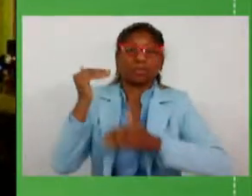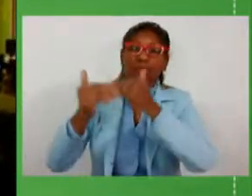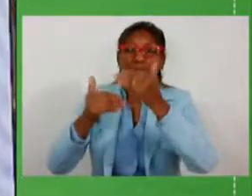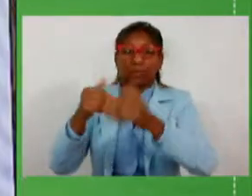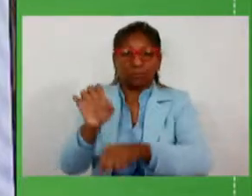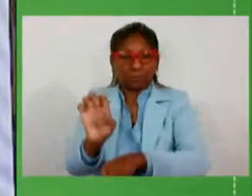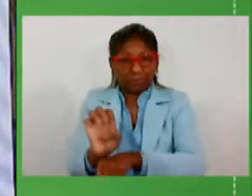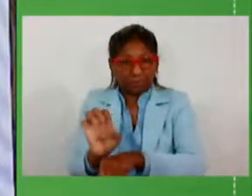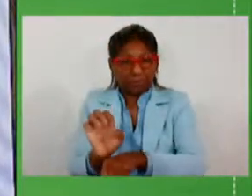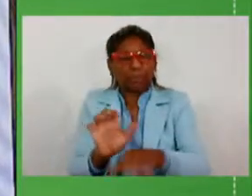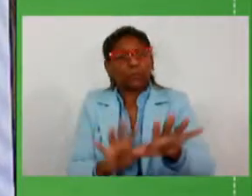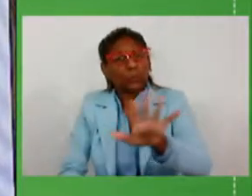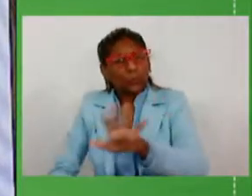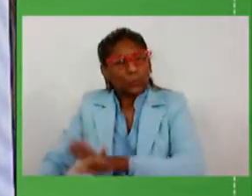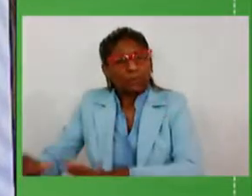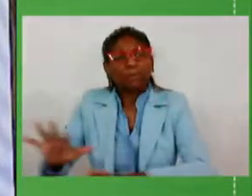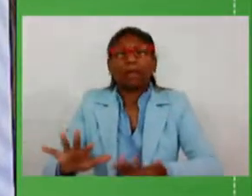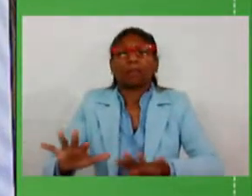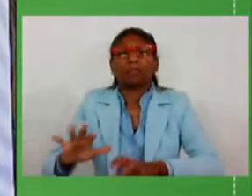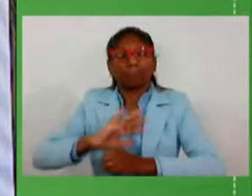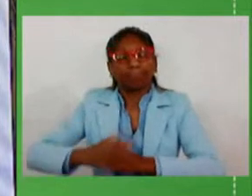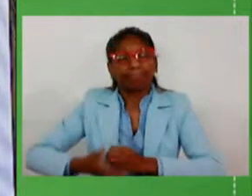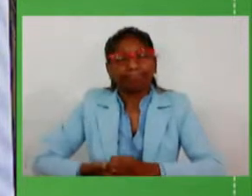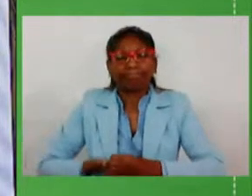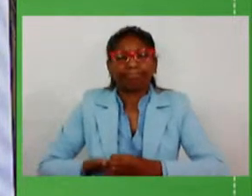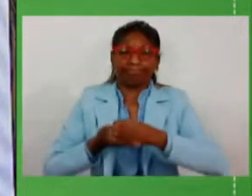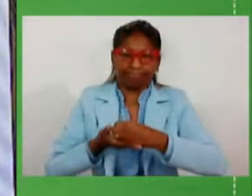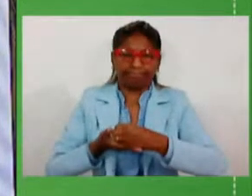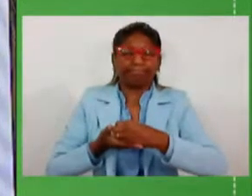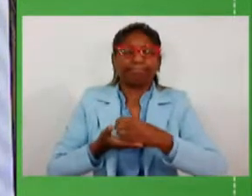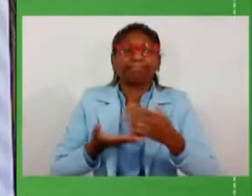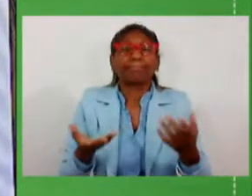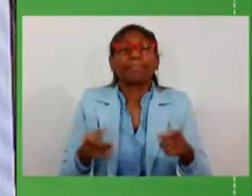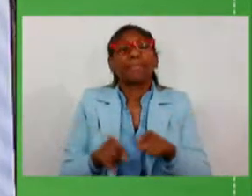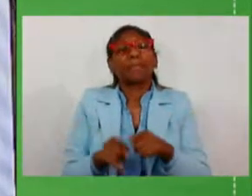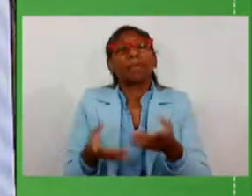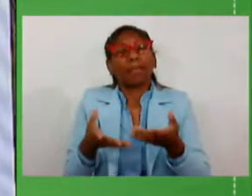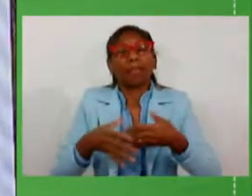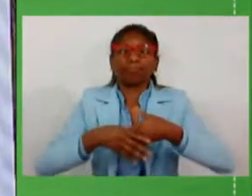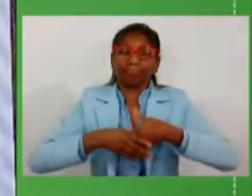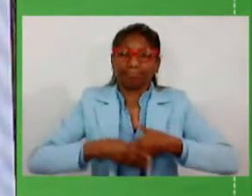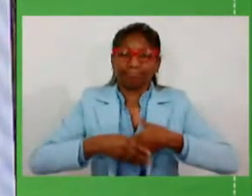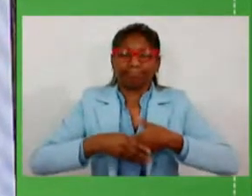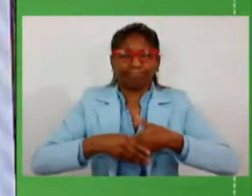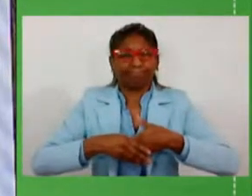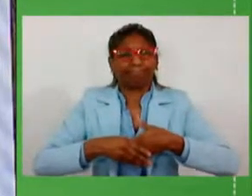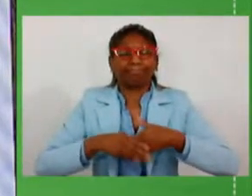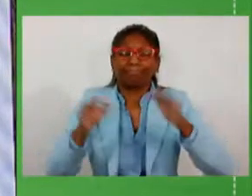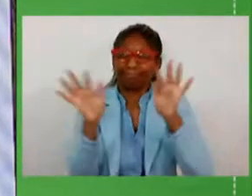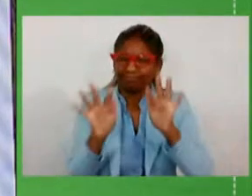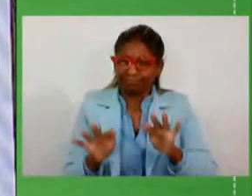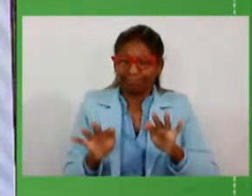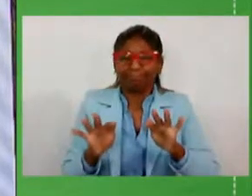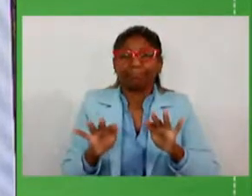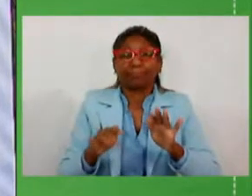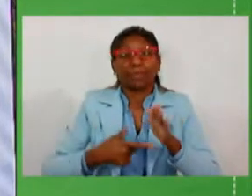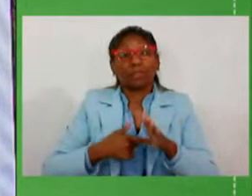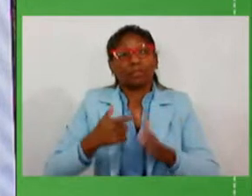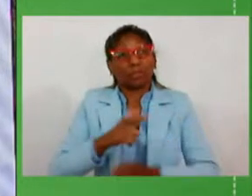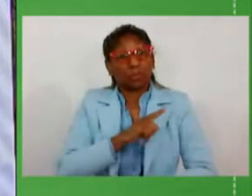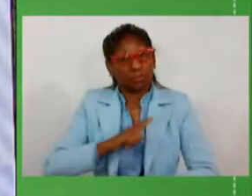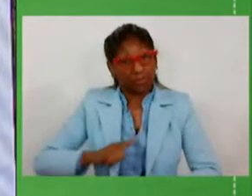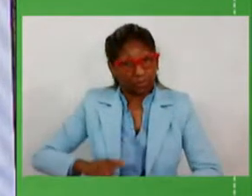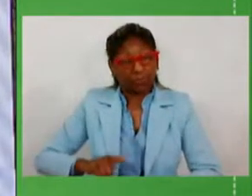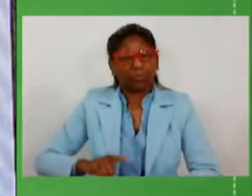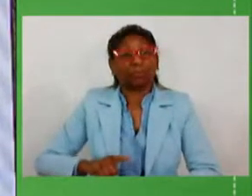com as pessoas, na sustentabilidade. Quero saudar com alegria nosso vice-governador do Estado do Rio Grande do Sul,